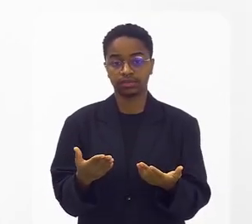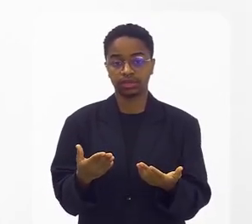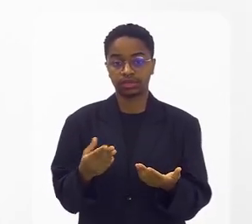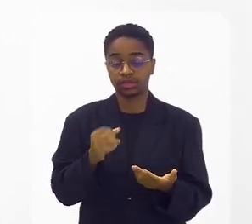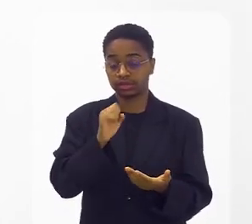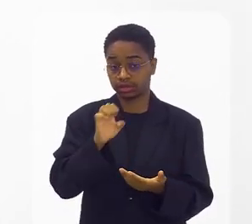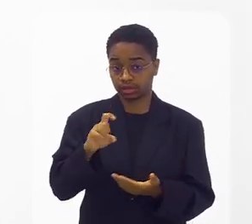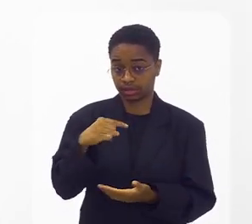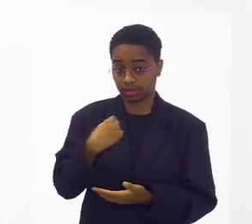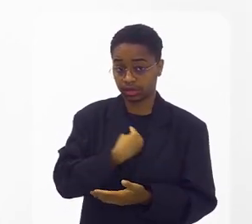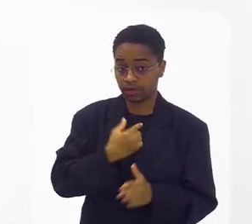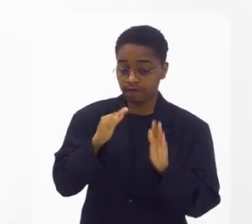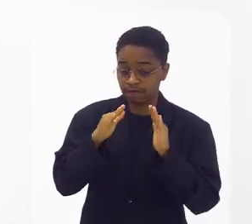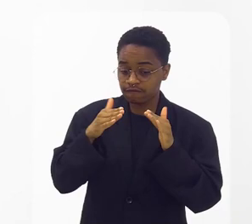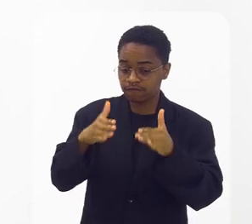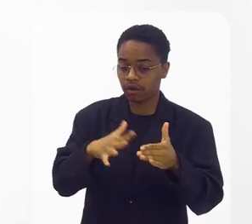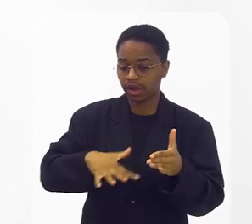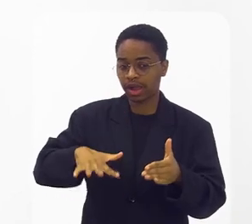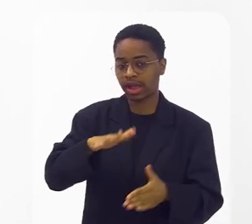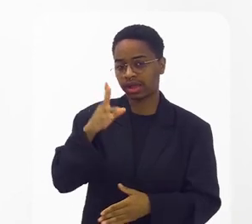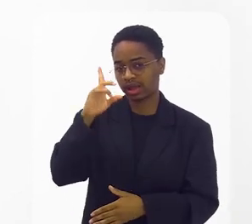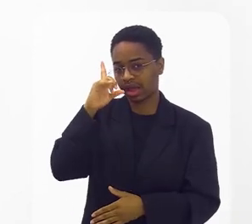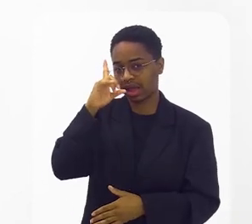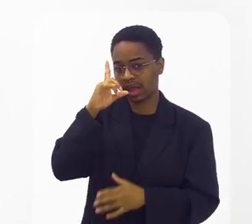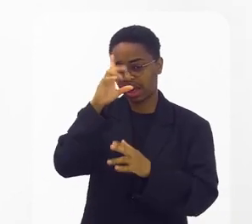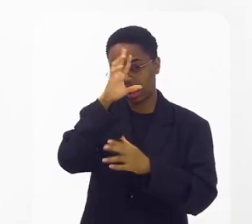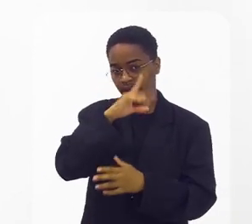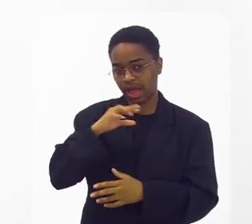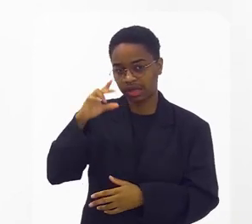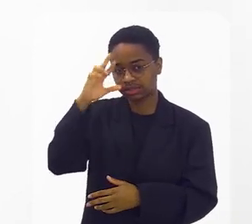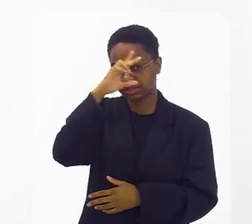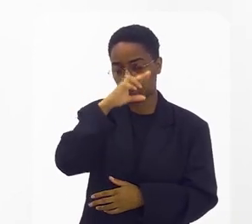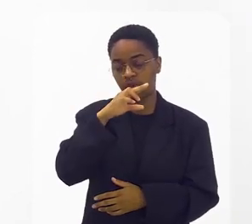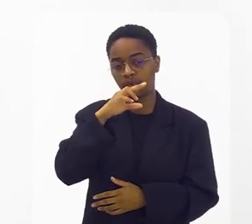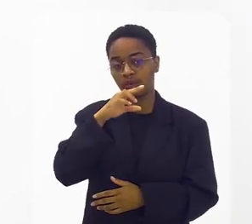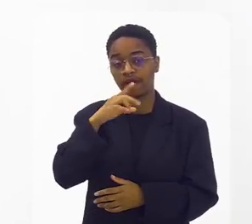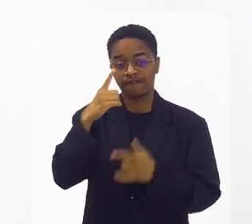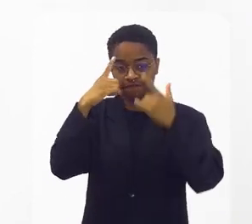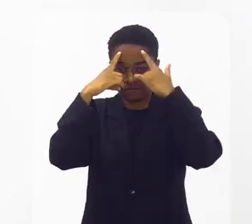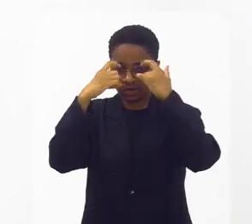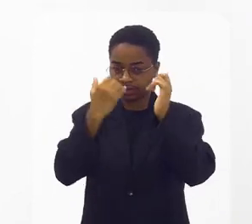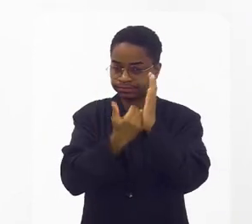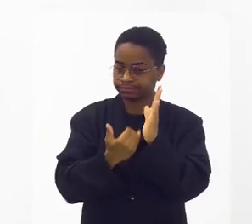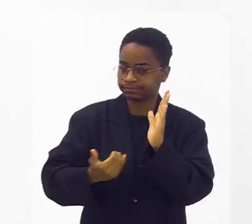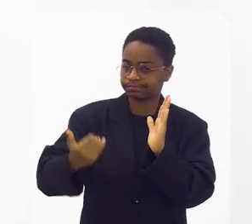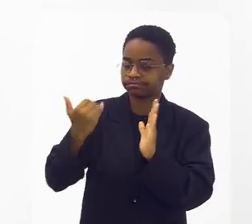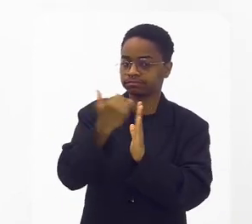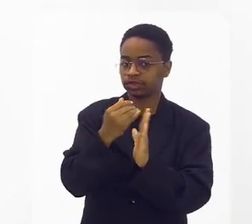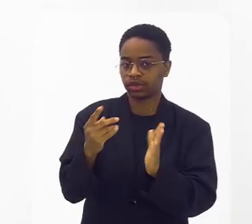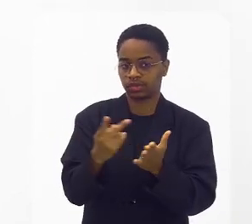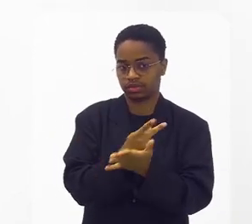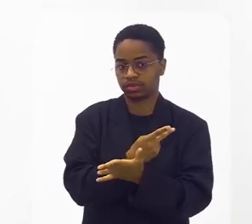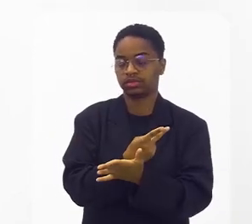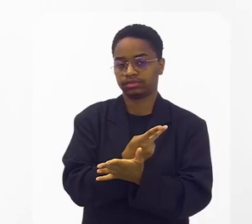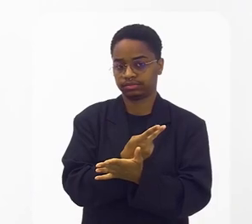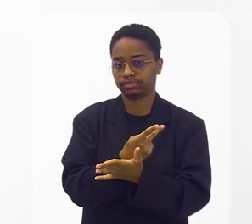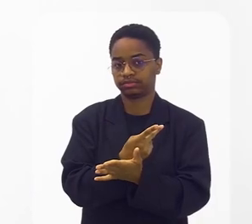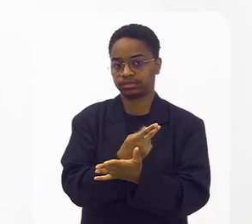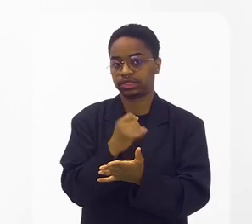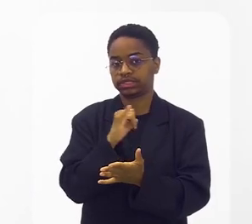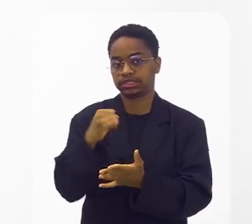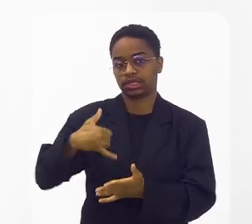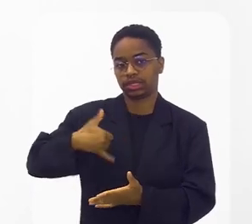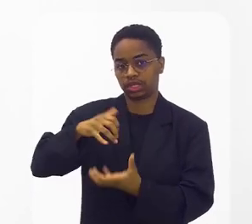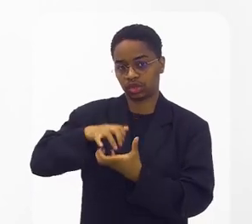vai para o recorte racial, essas violências aumentam quando se trata